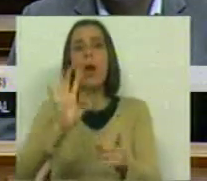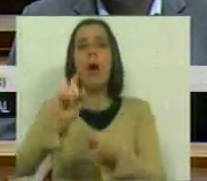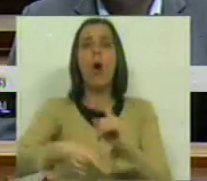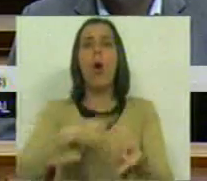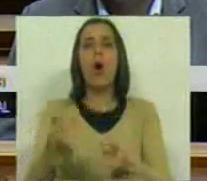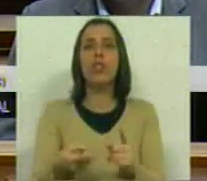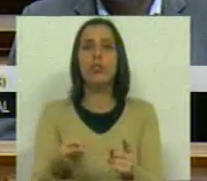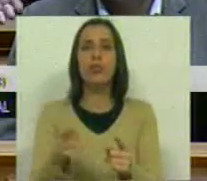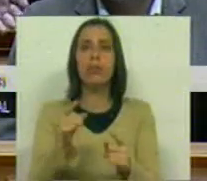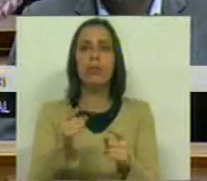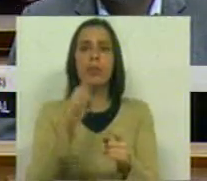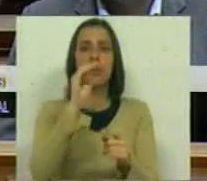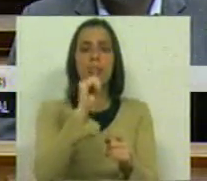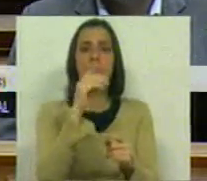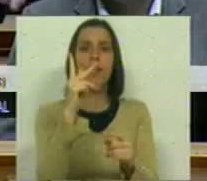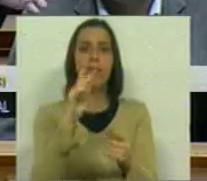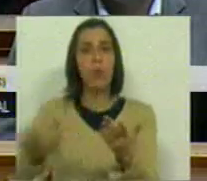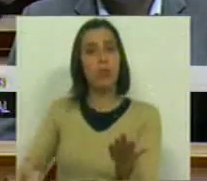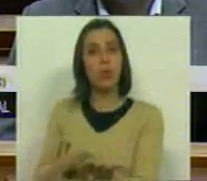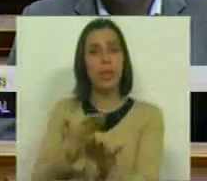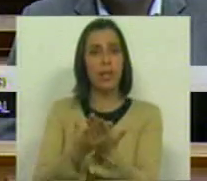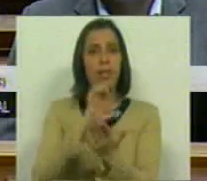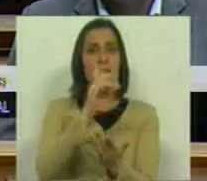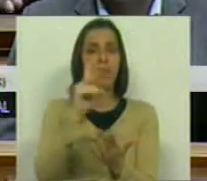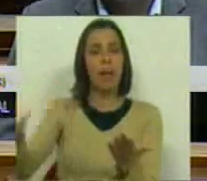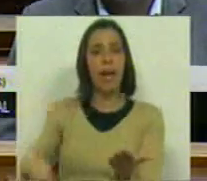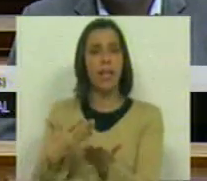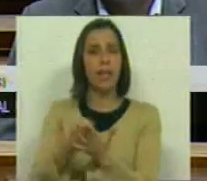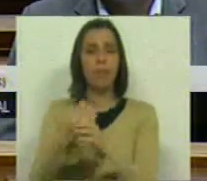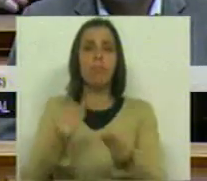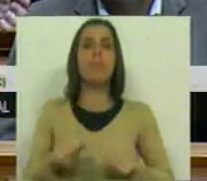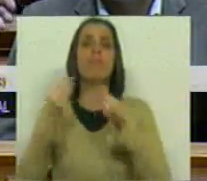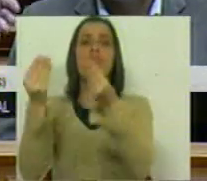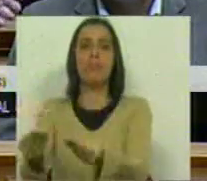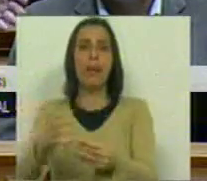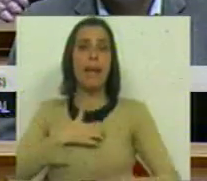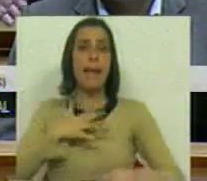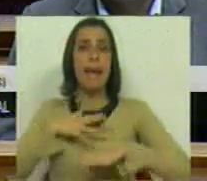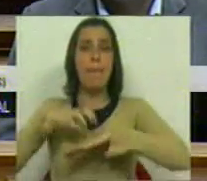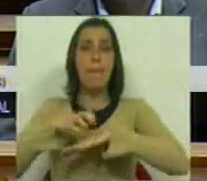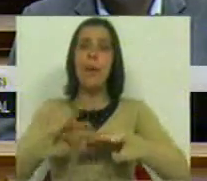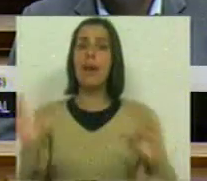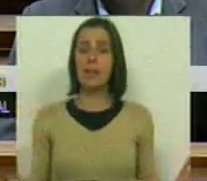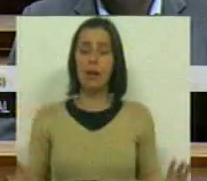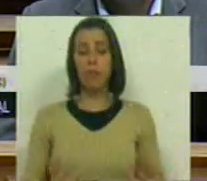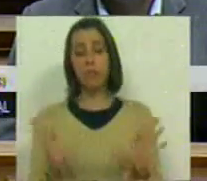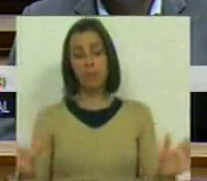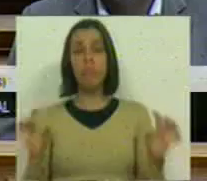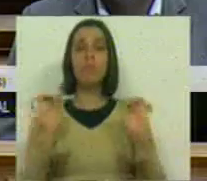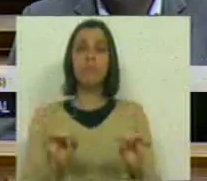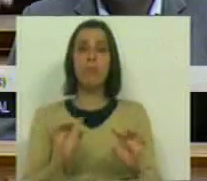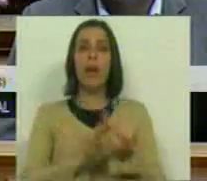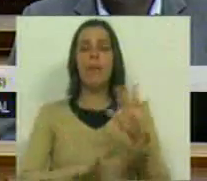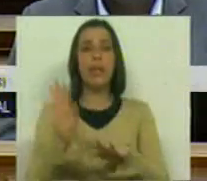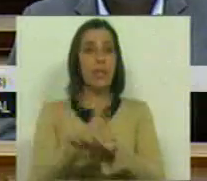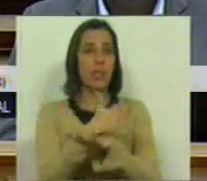CVs que os candidatos aos empregos entregam nas empresas. E, portanto, trata-se aqui